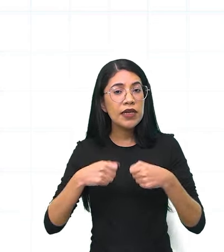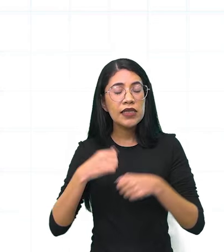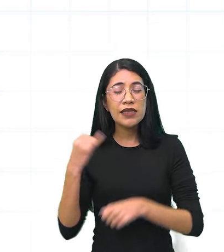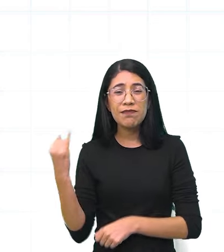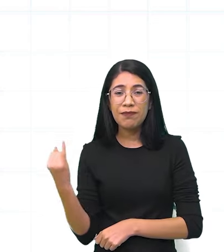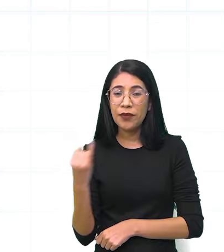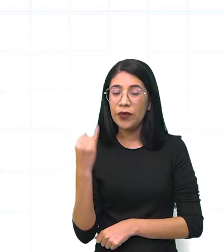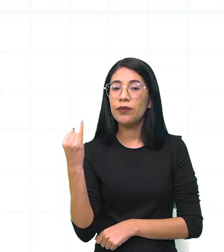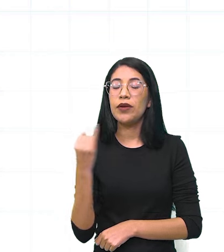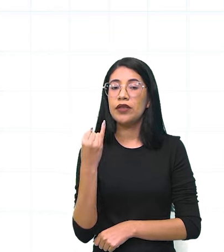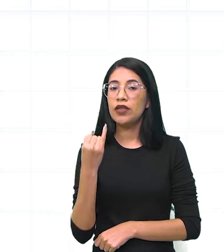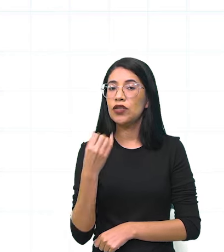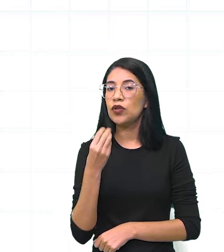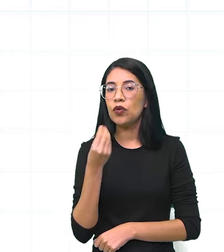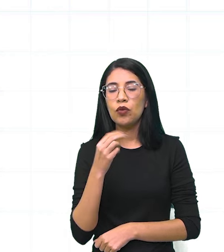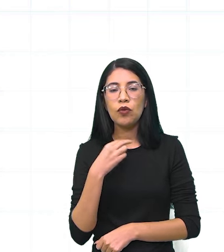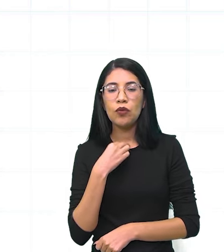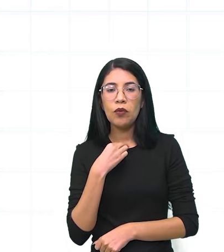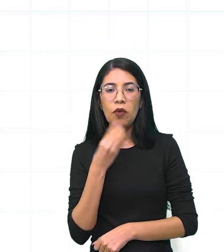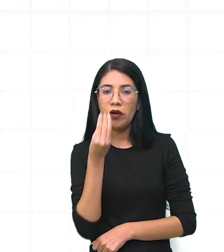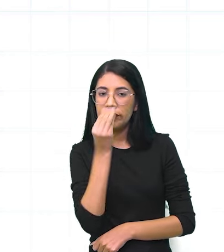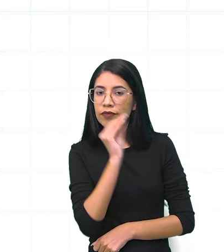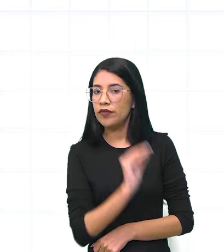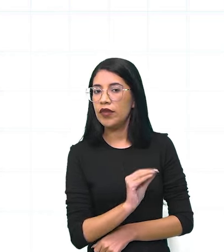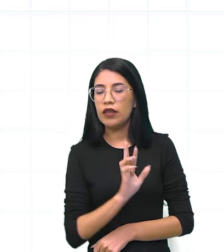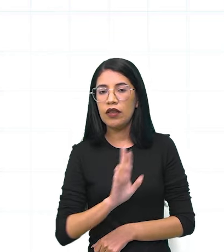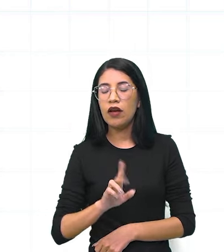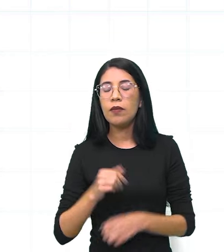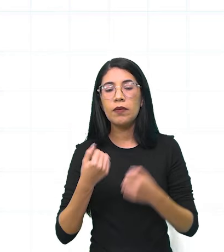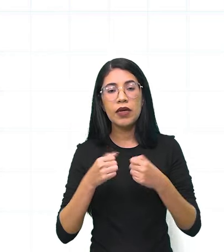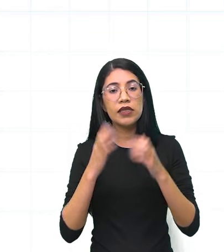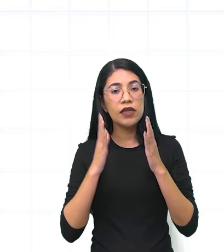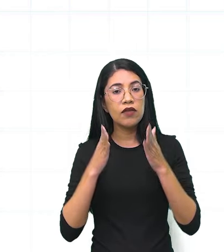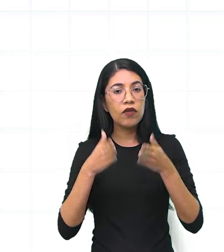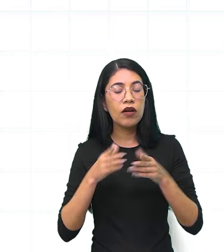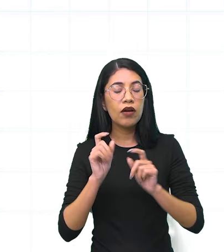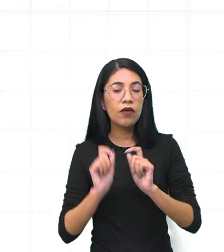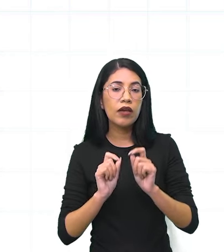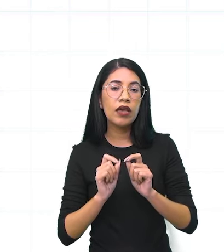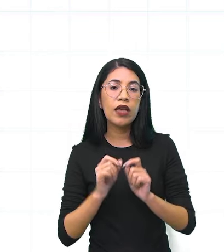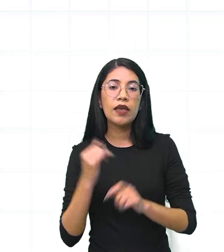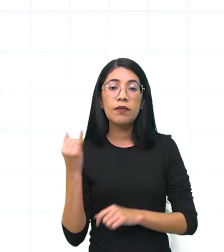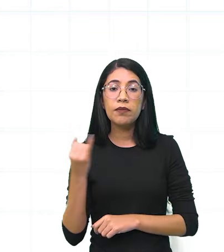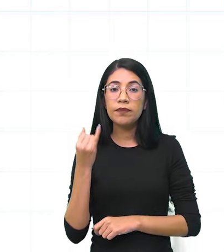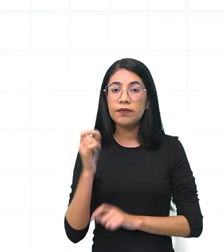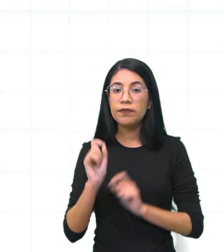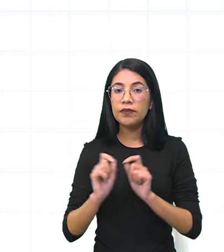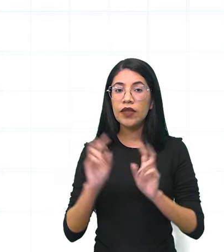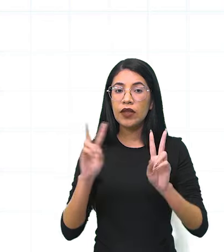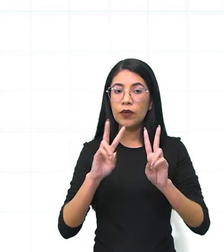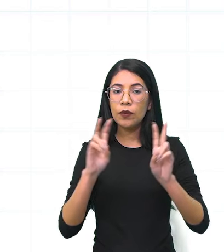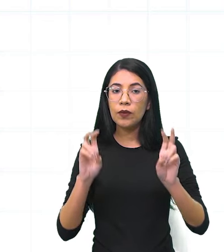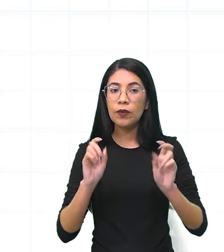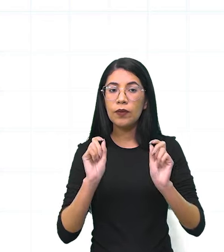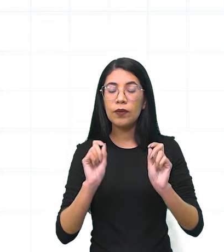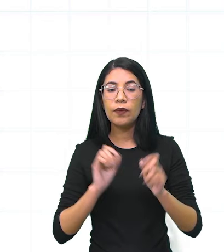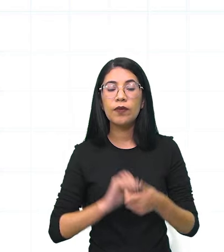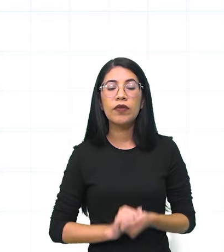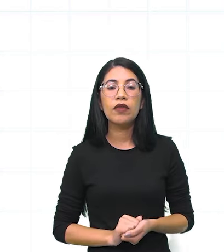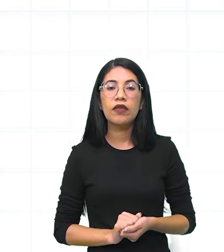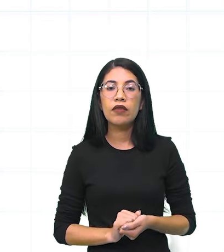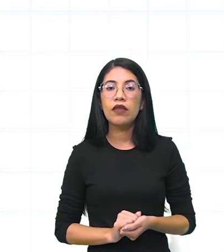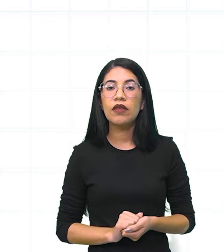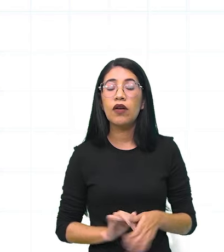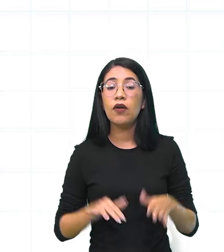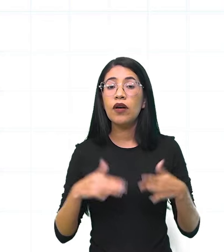importância. Não dá para te deixar de lado, né? Vejo que essa parte já mostra o que é de importante nesse trecho. O que é de